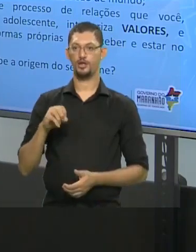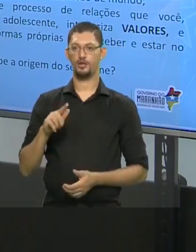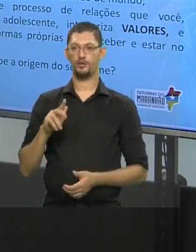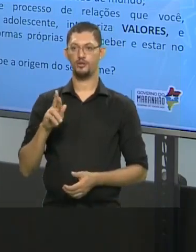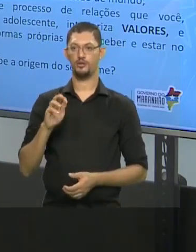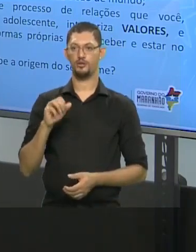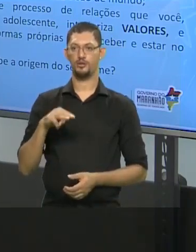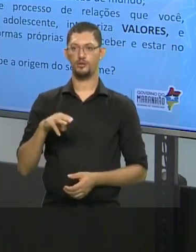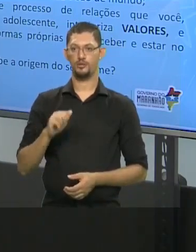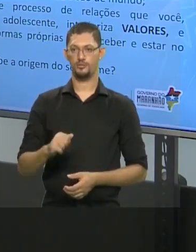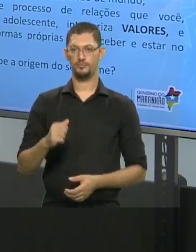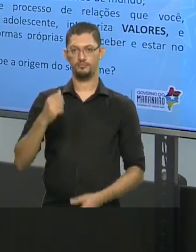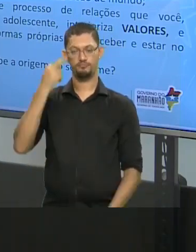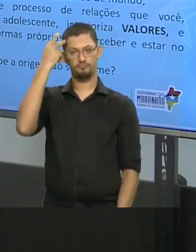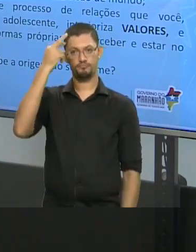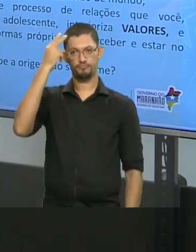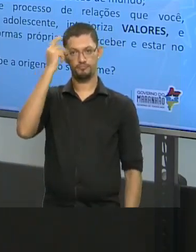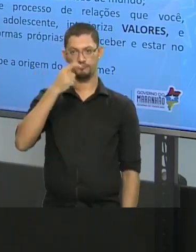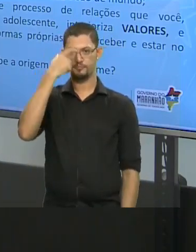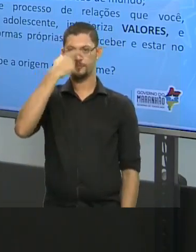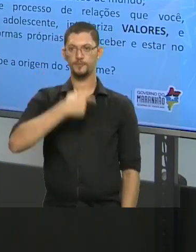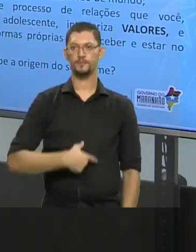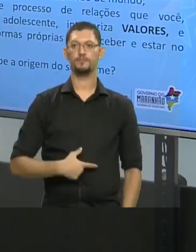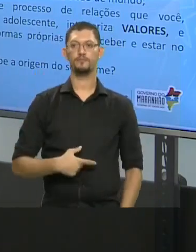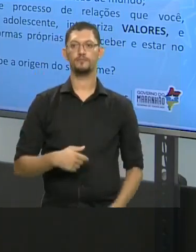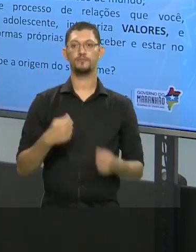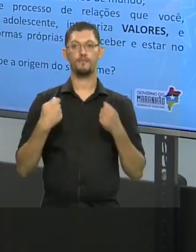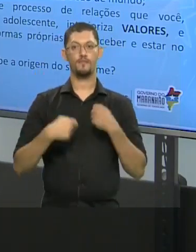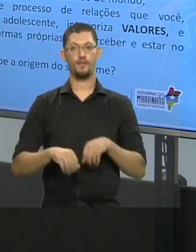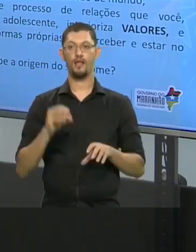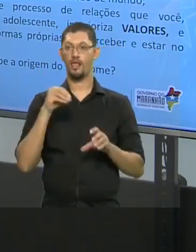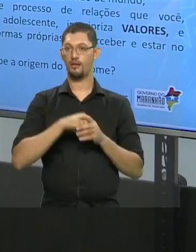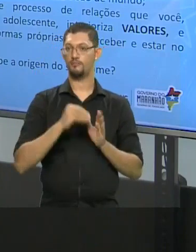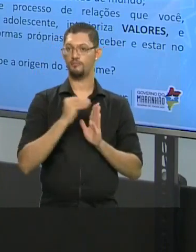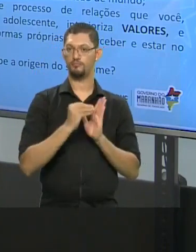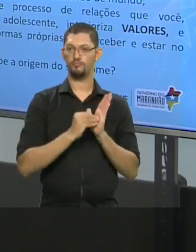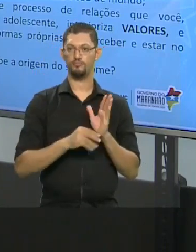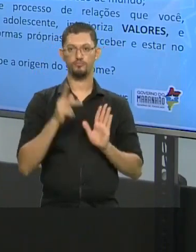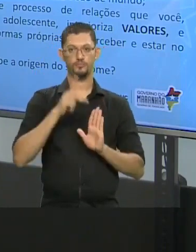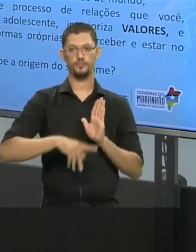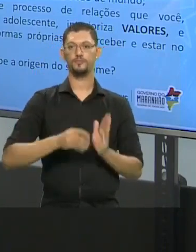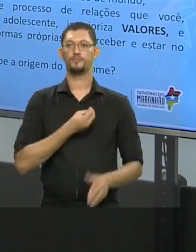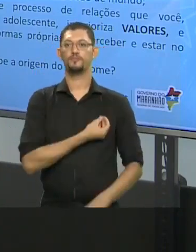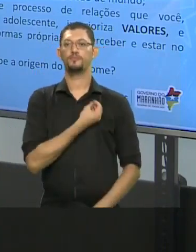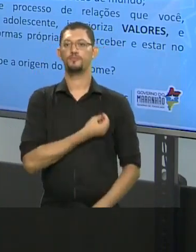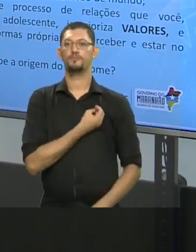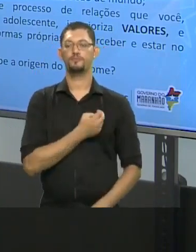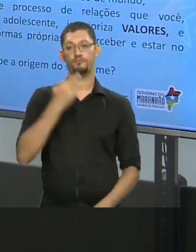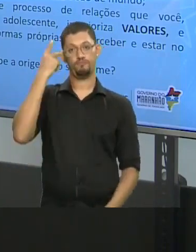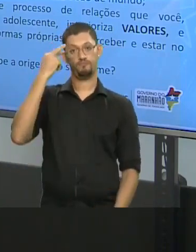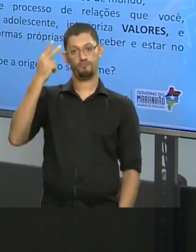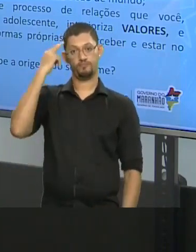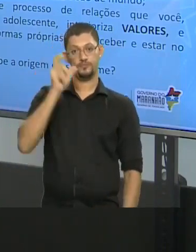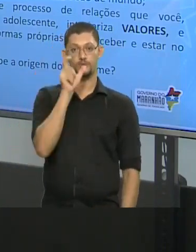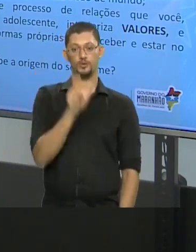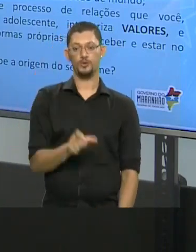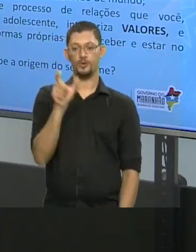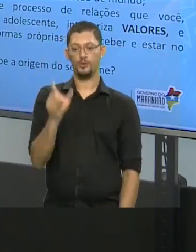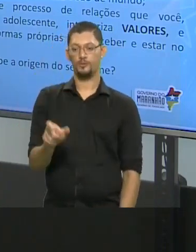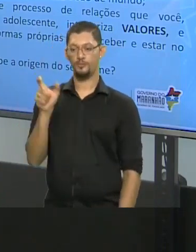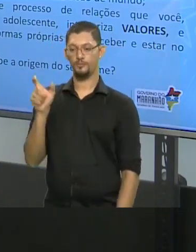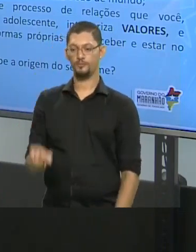A história pessoal deve ser um componente importante do projeto de vida. A história pessoal de cada um.